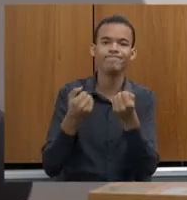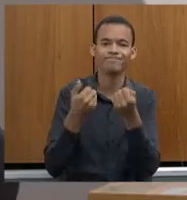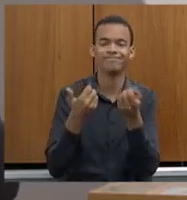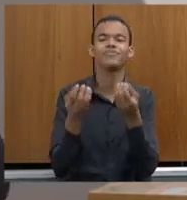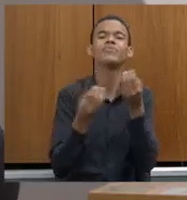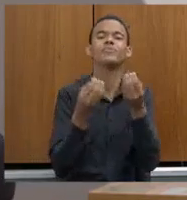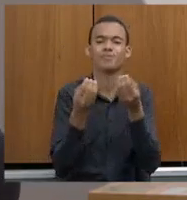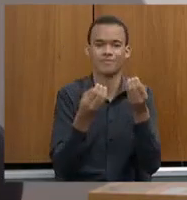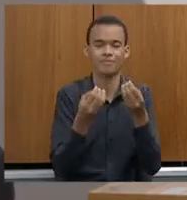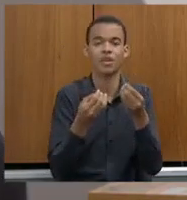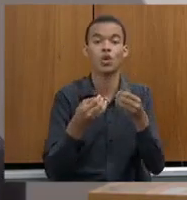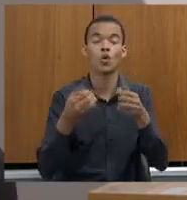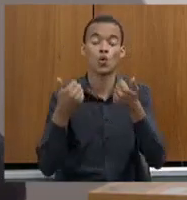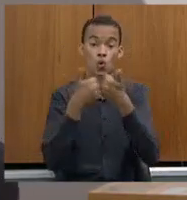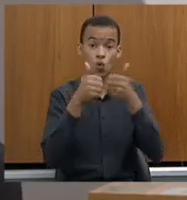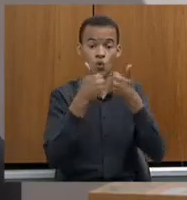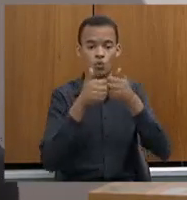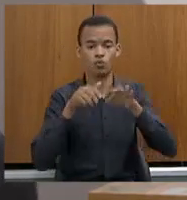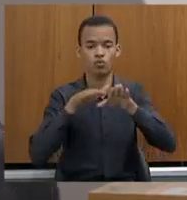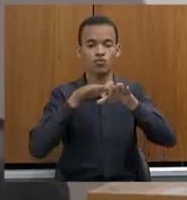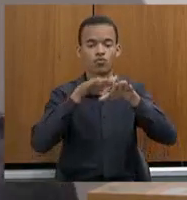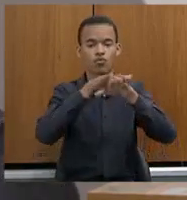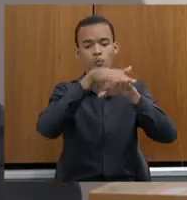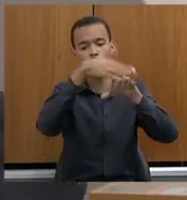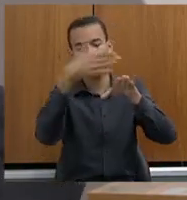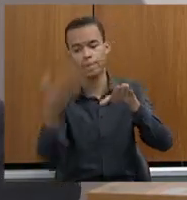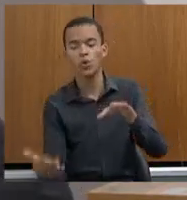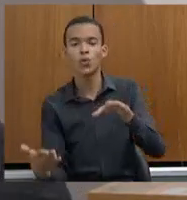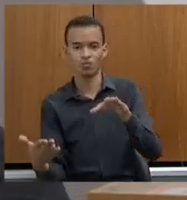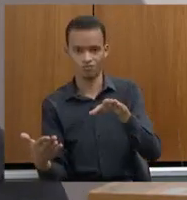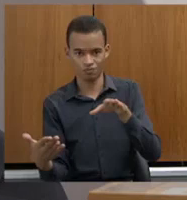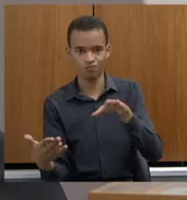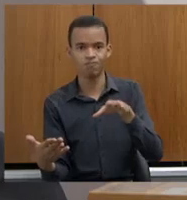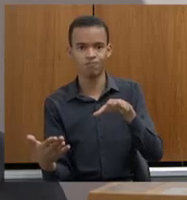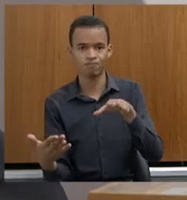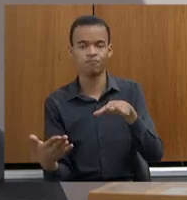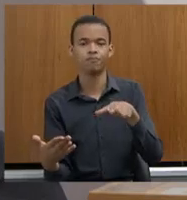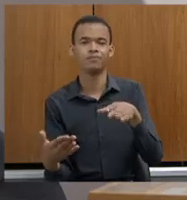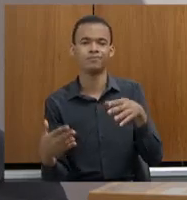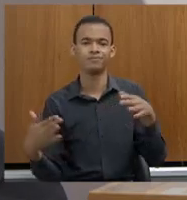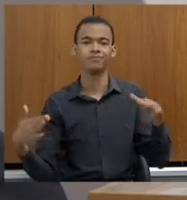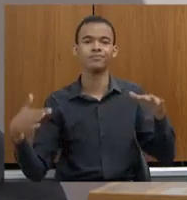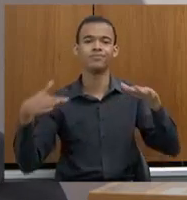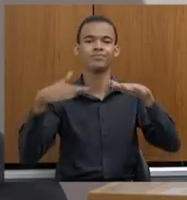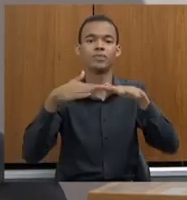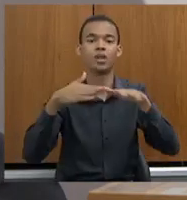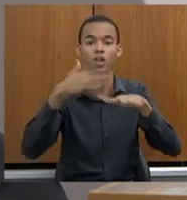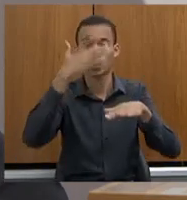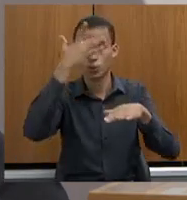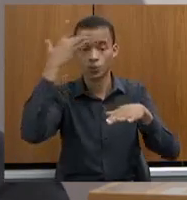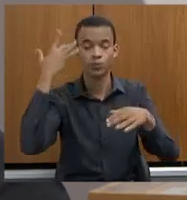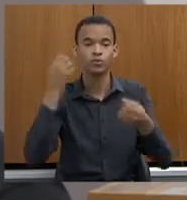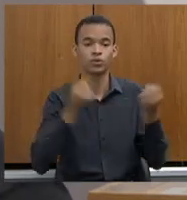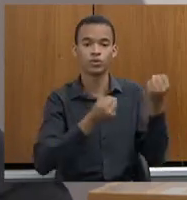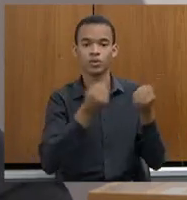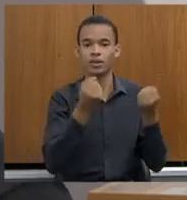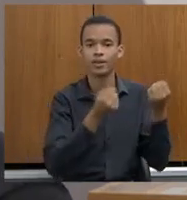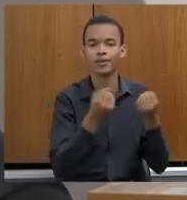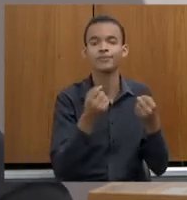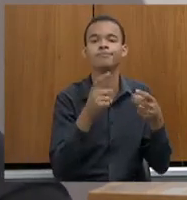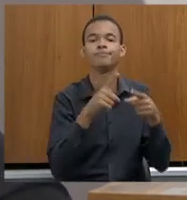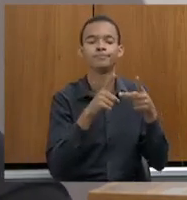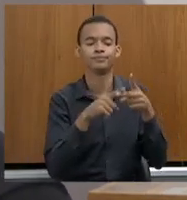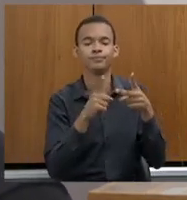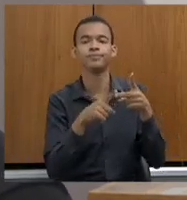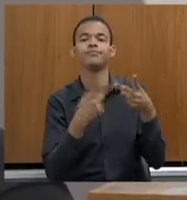confluência de duas rodovias federais, 381 e 262. Quantos camburões? Quantos peritos?